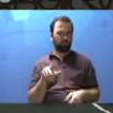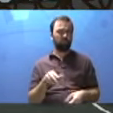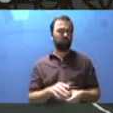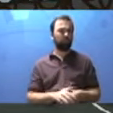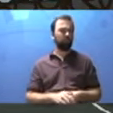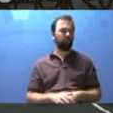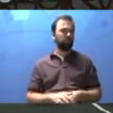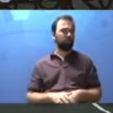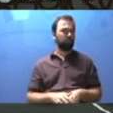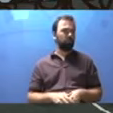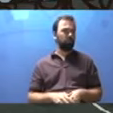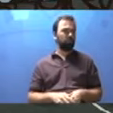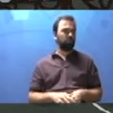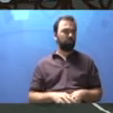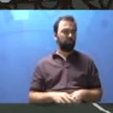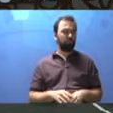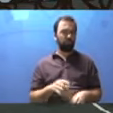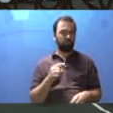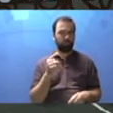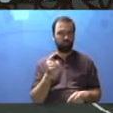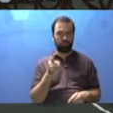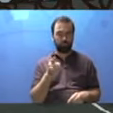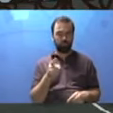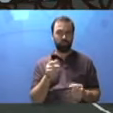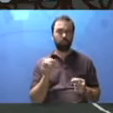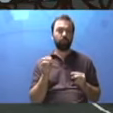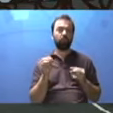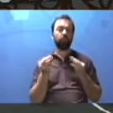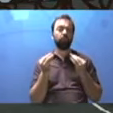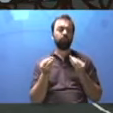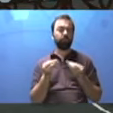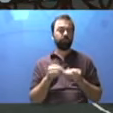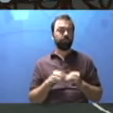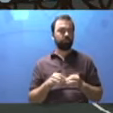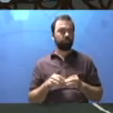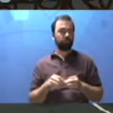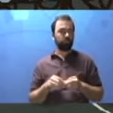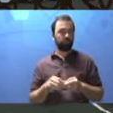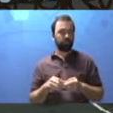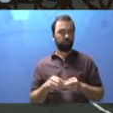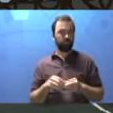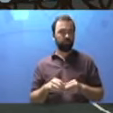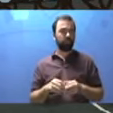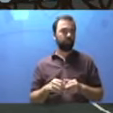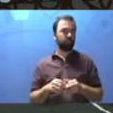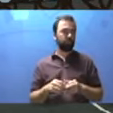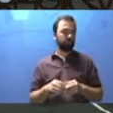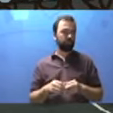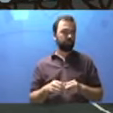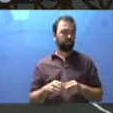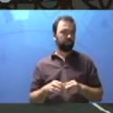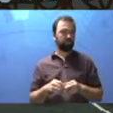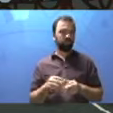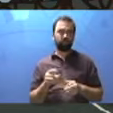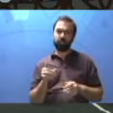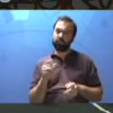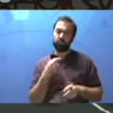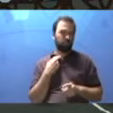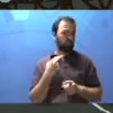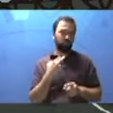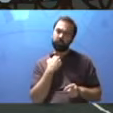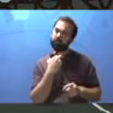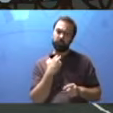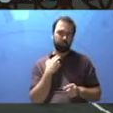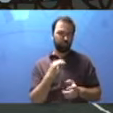Não, né? Tenho certeza que você é aquele, ó. Né? E se por algum dia, algum descuido fez aqui?